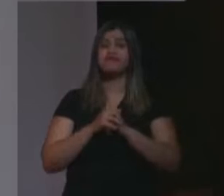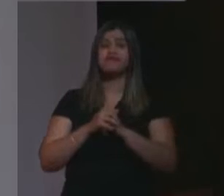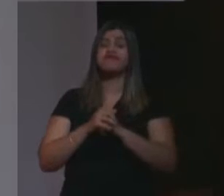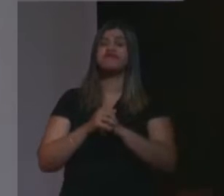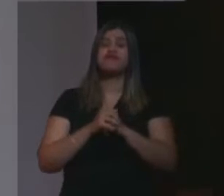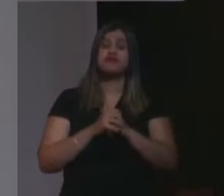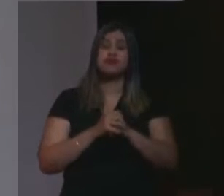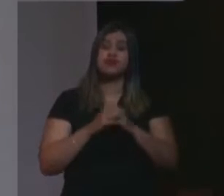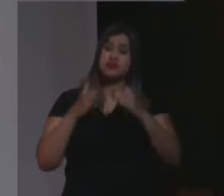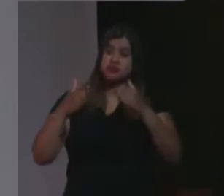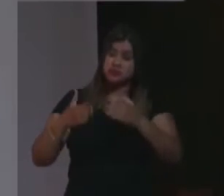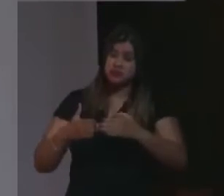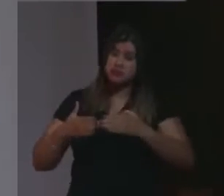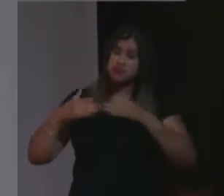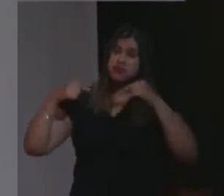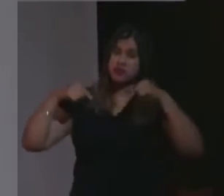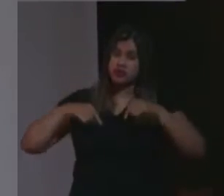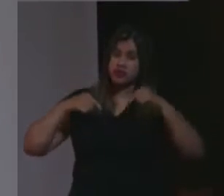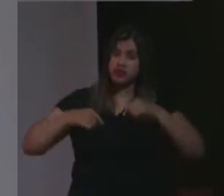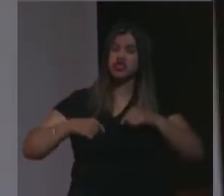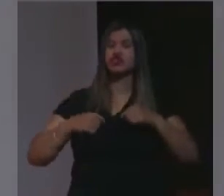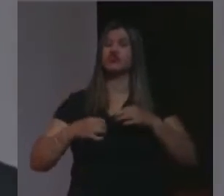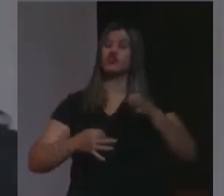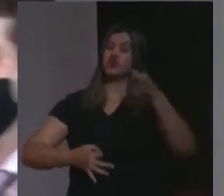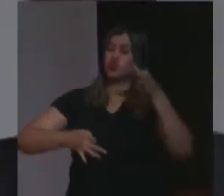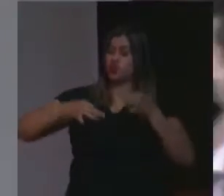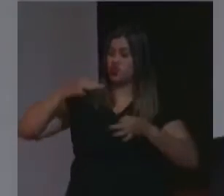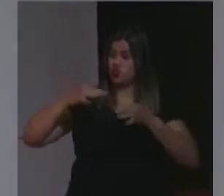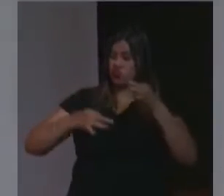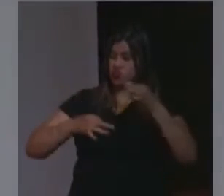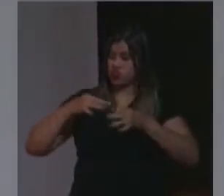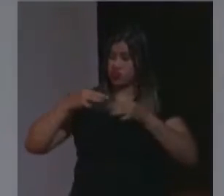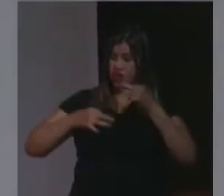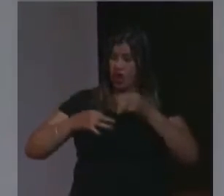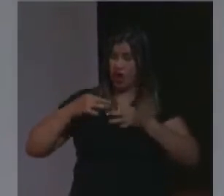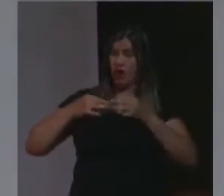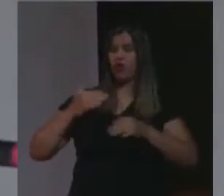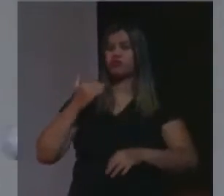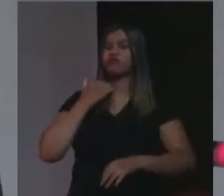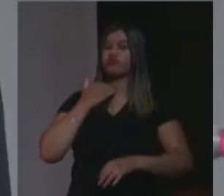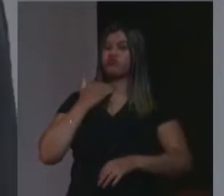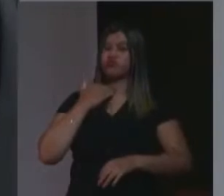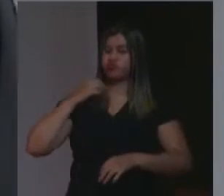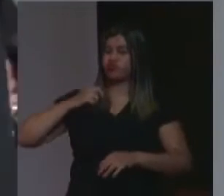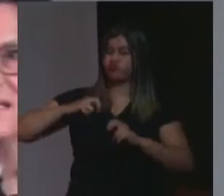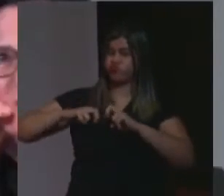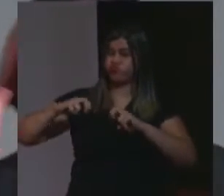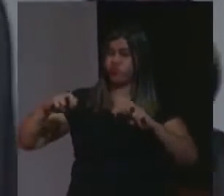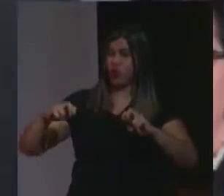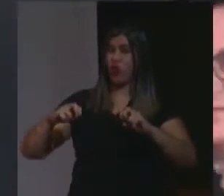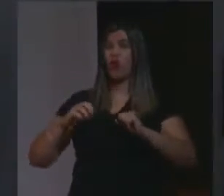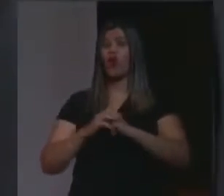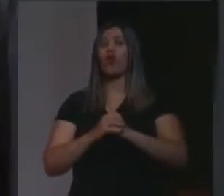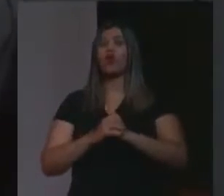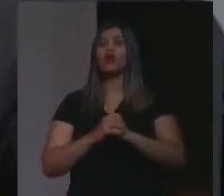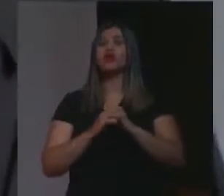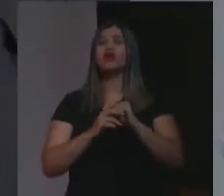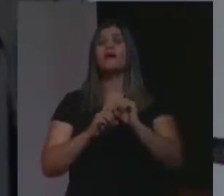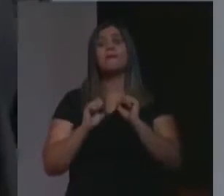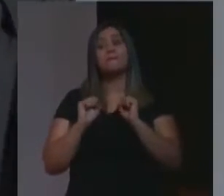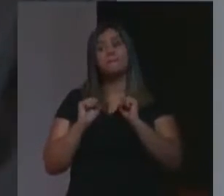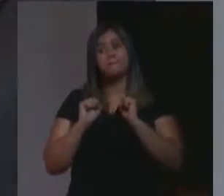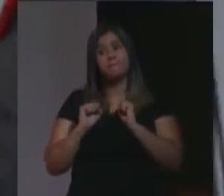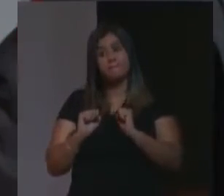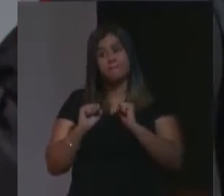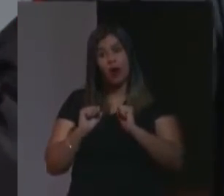possível num tribunal do júri, eu vou até me aproximar, é possível no tribunal do júri fazer, sim, é possível